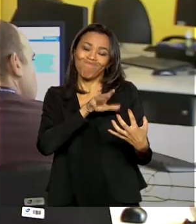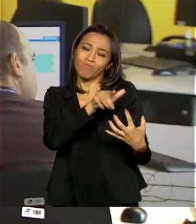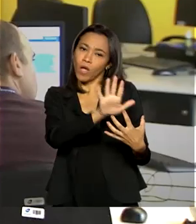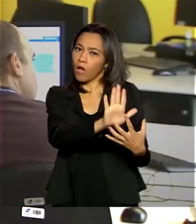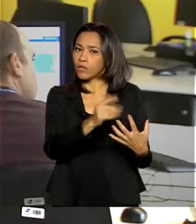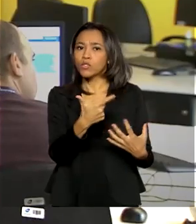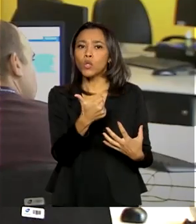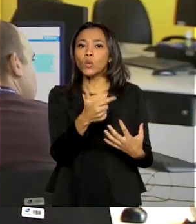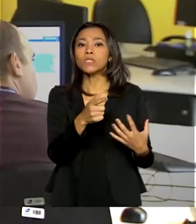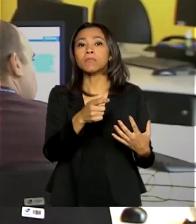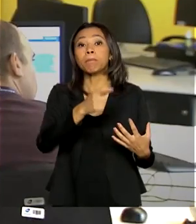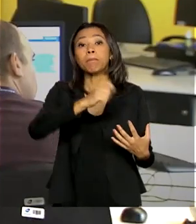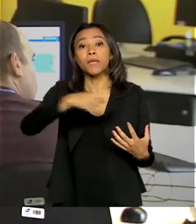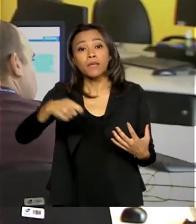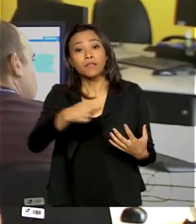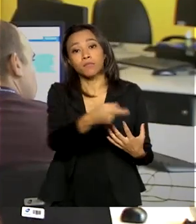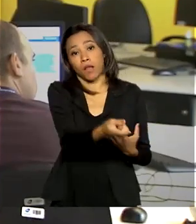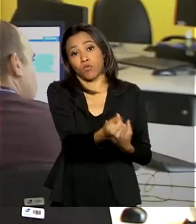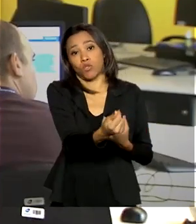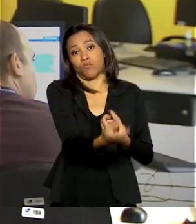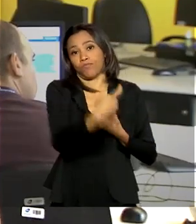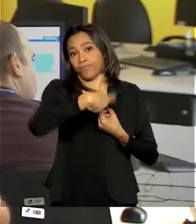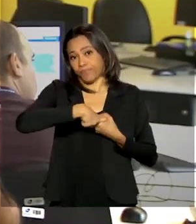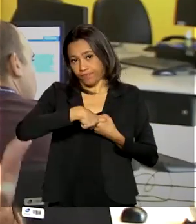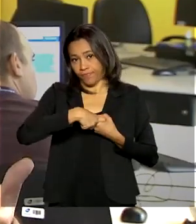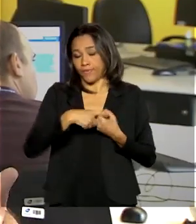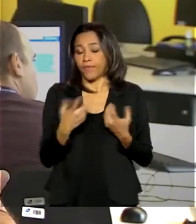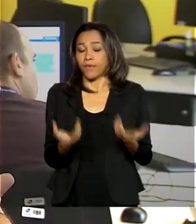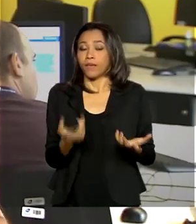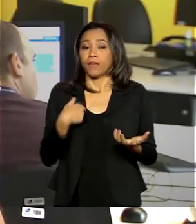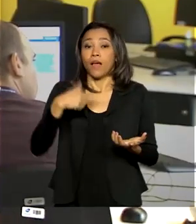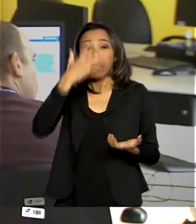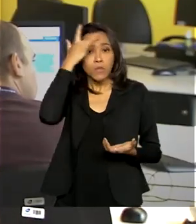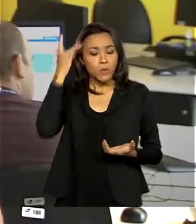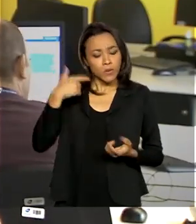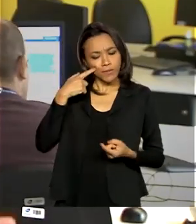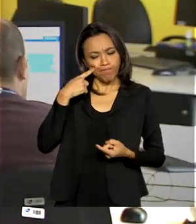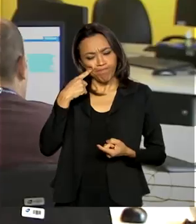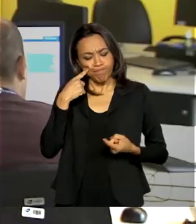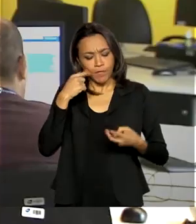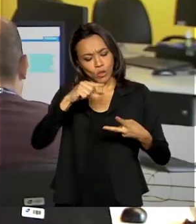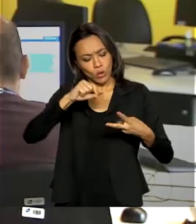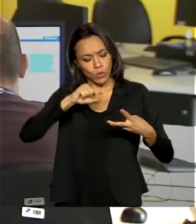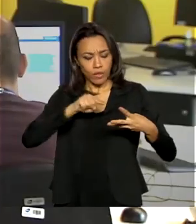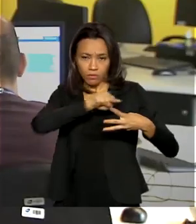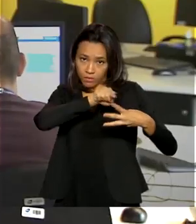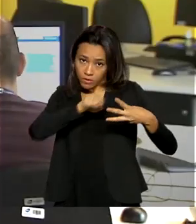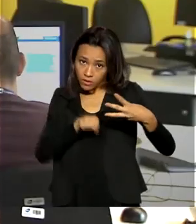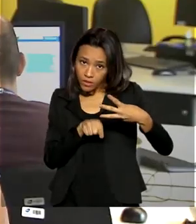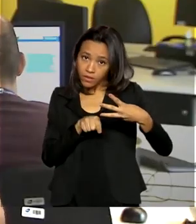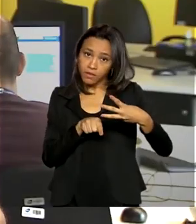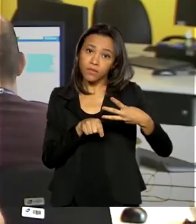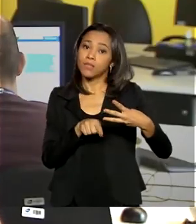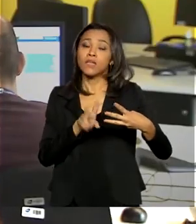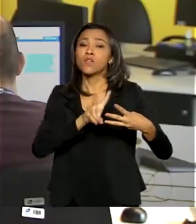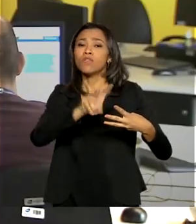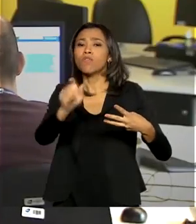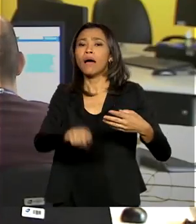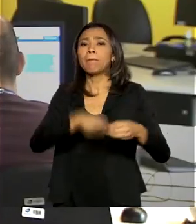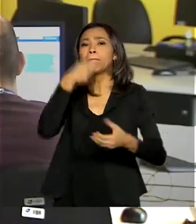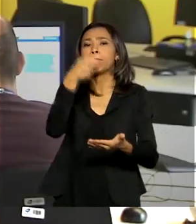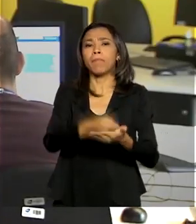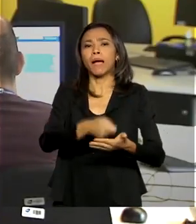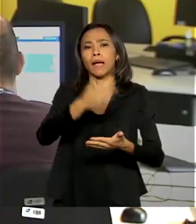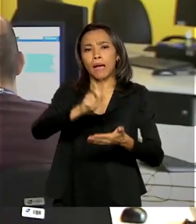para fazer o reembolso. O importante é que o consumidor, ao optar por alguma dessas alternativas, não pagará nenhuma